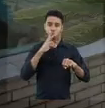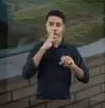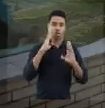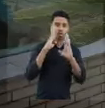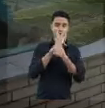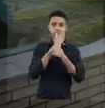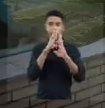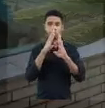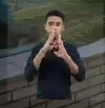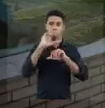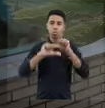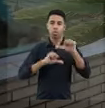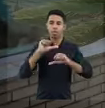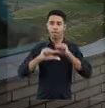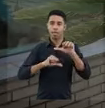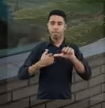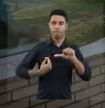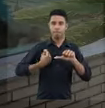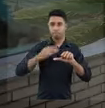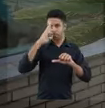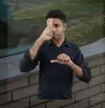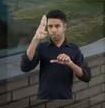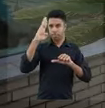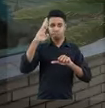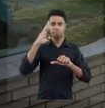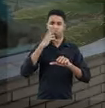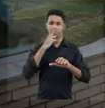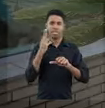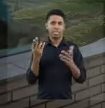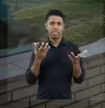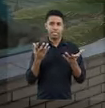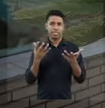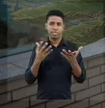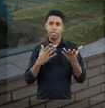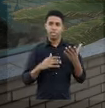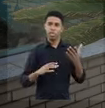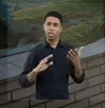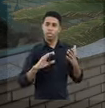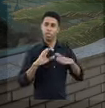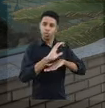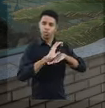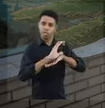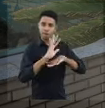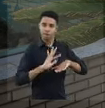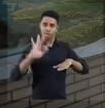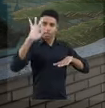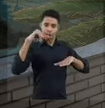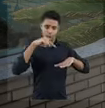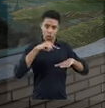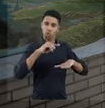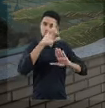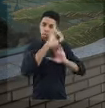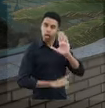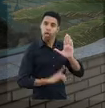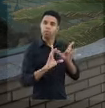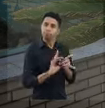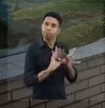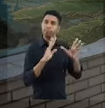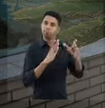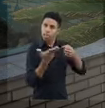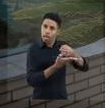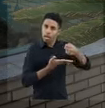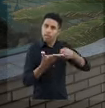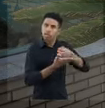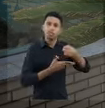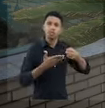cidadania, especialmente assegurada na Constituição Federal, um direito fundamental à liberdade política, que